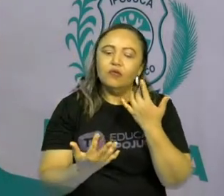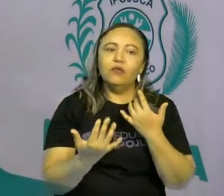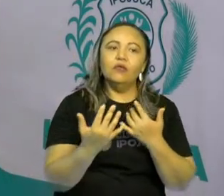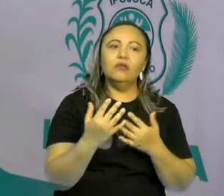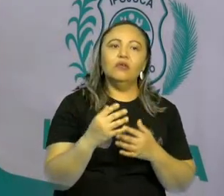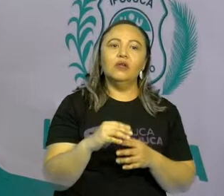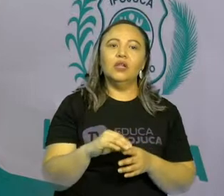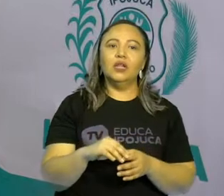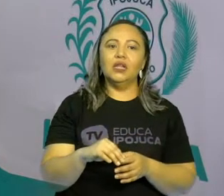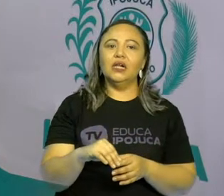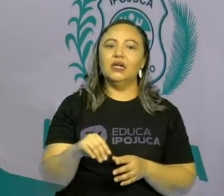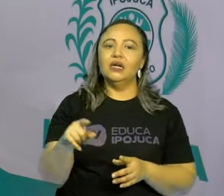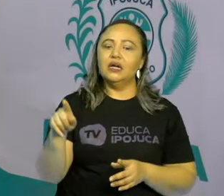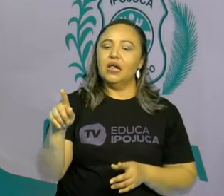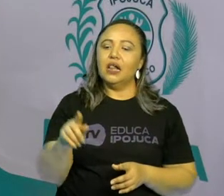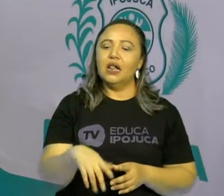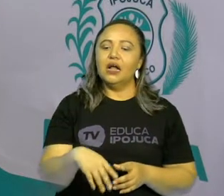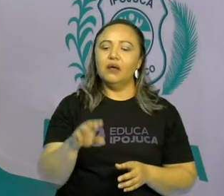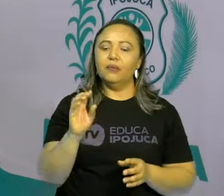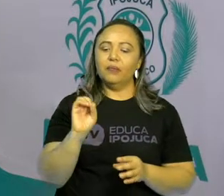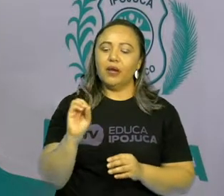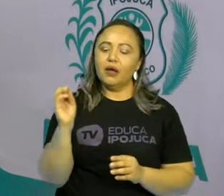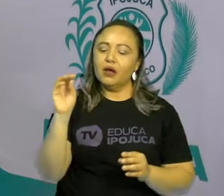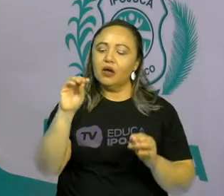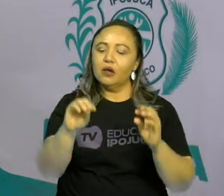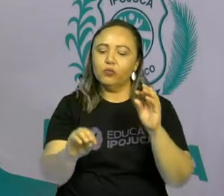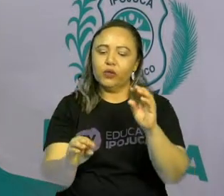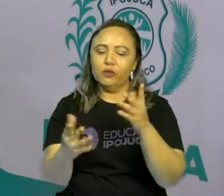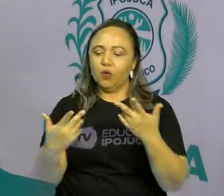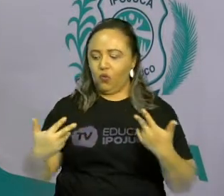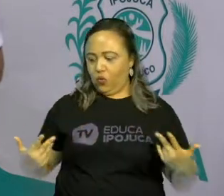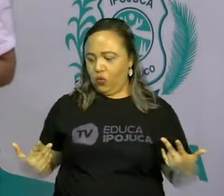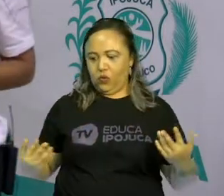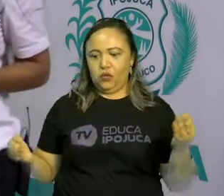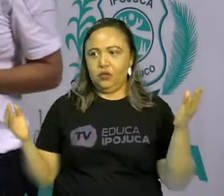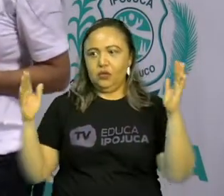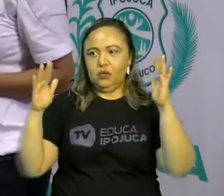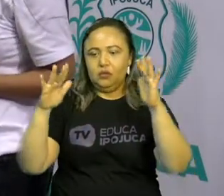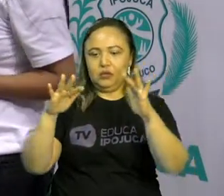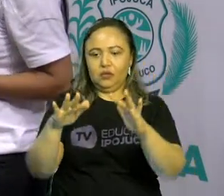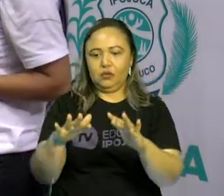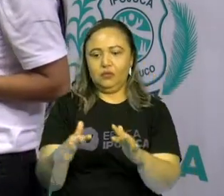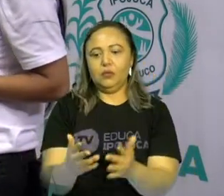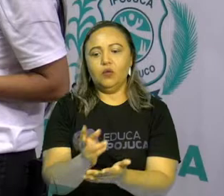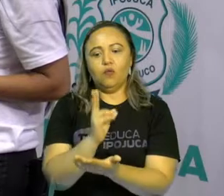alimentar para conservar aquele fogo por vários dias e começaram a utilizar.